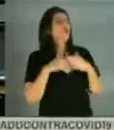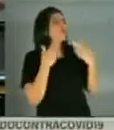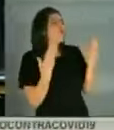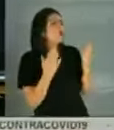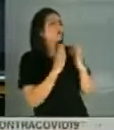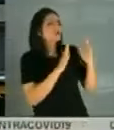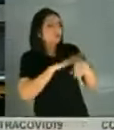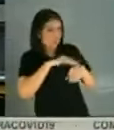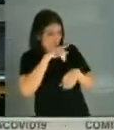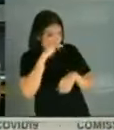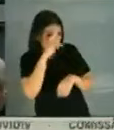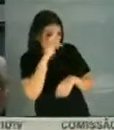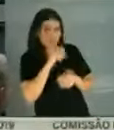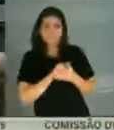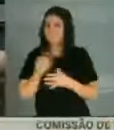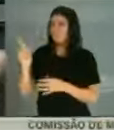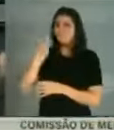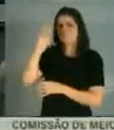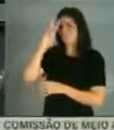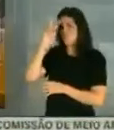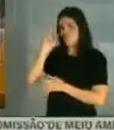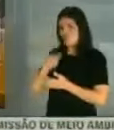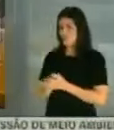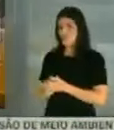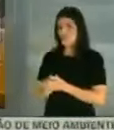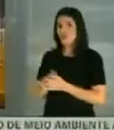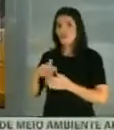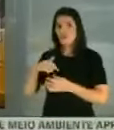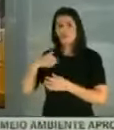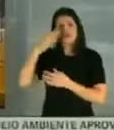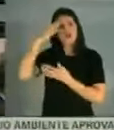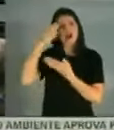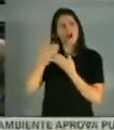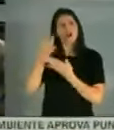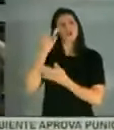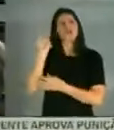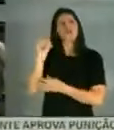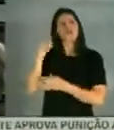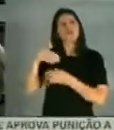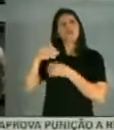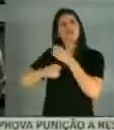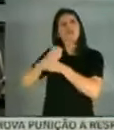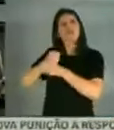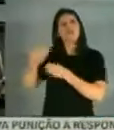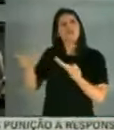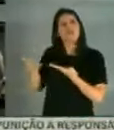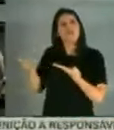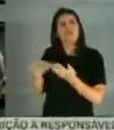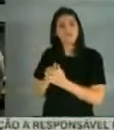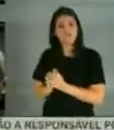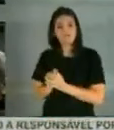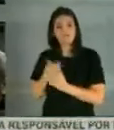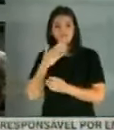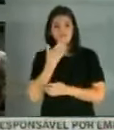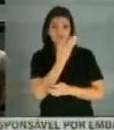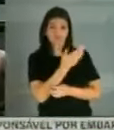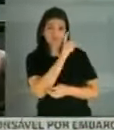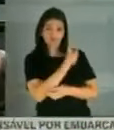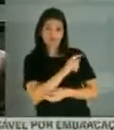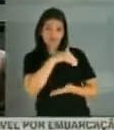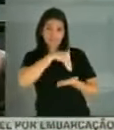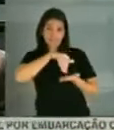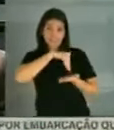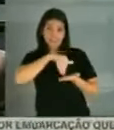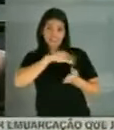se recorda? Não, não me lembro. Mas foi este ano? Eu creio que, acho que foi este ano, sim. Pedia só para a assessoria, ou a